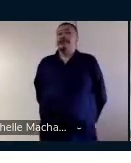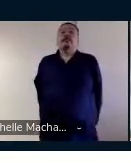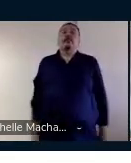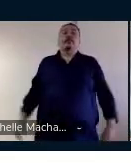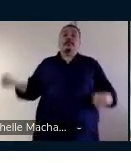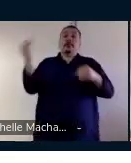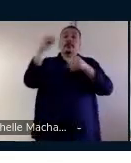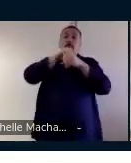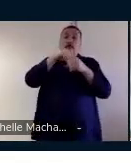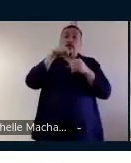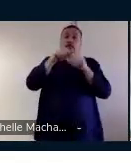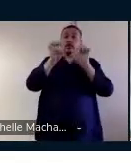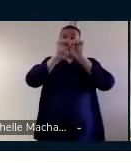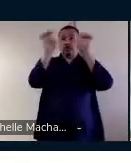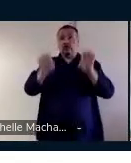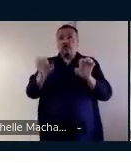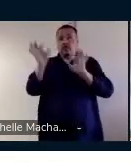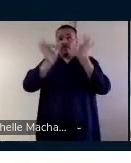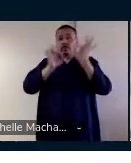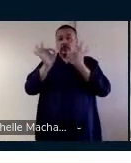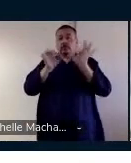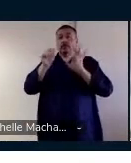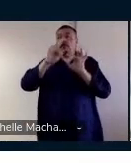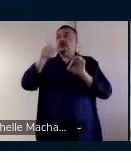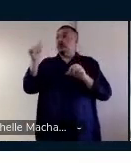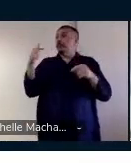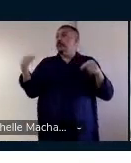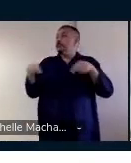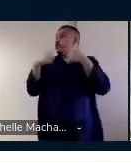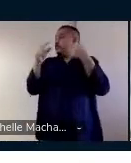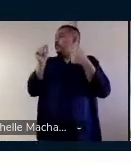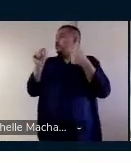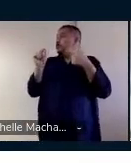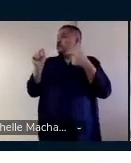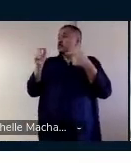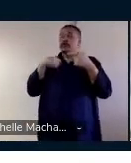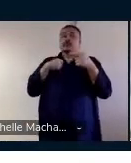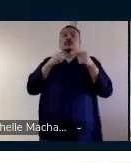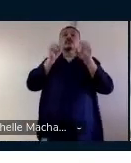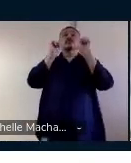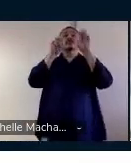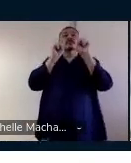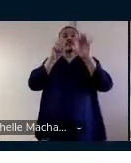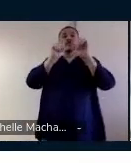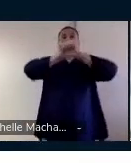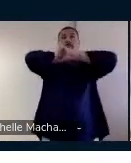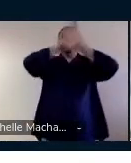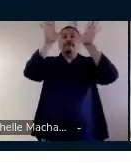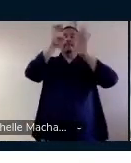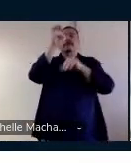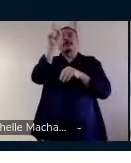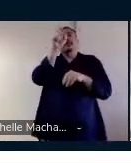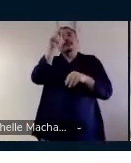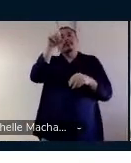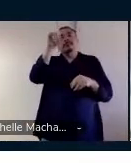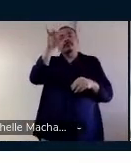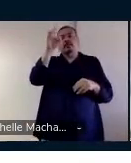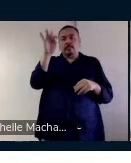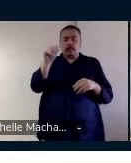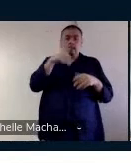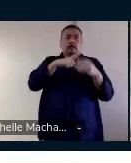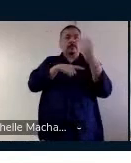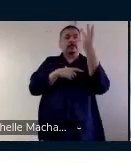Dentro da estrutura do plano de aula, segundo o método do ensino explícito, aula é dividida em três partes. A introdução da aula,